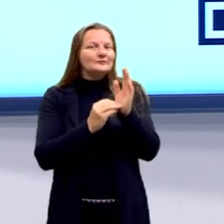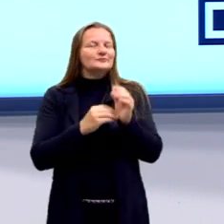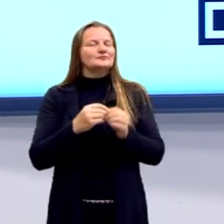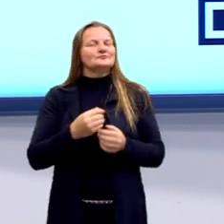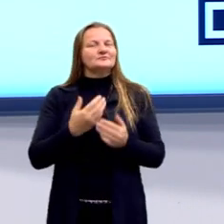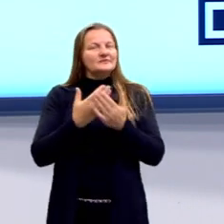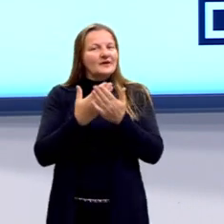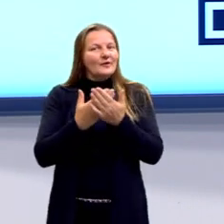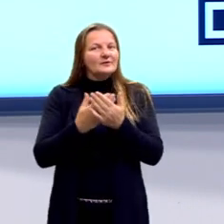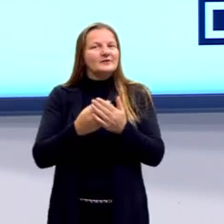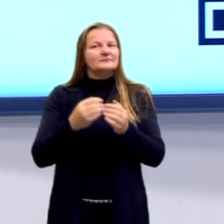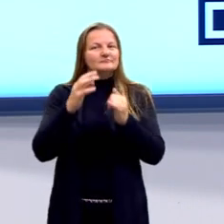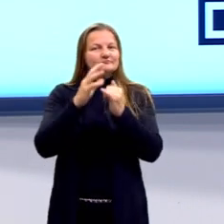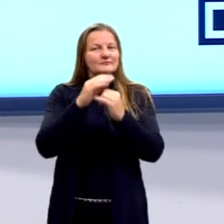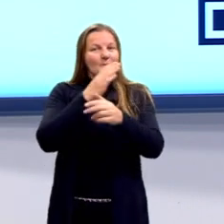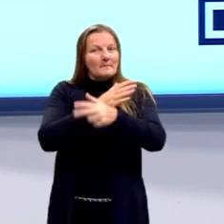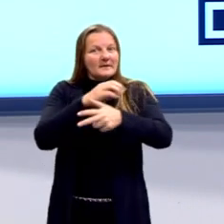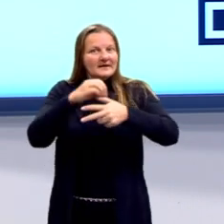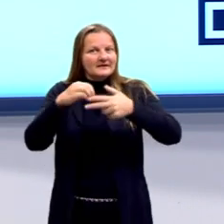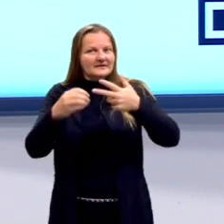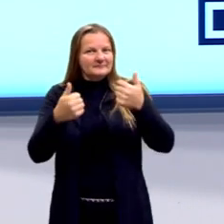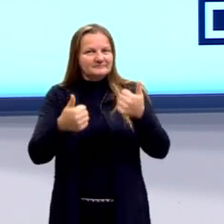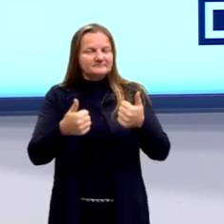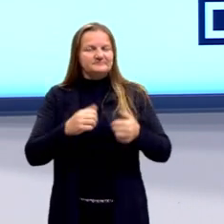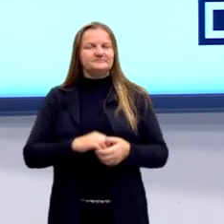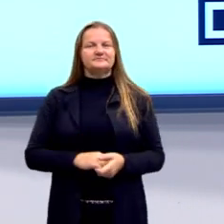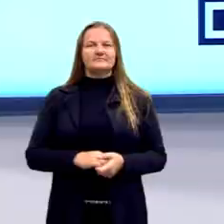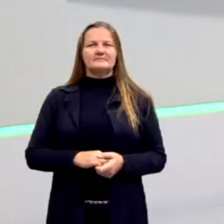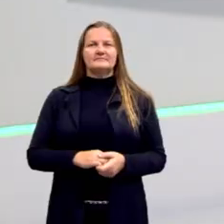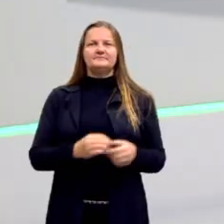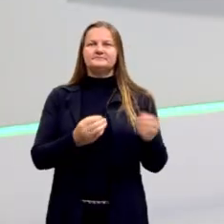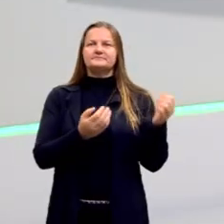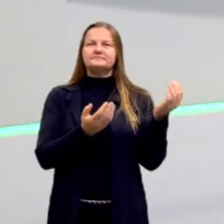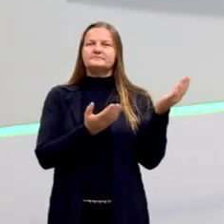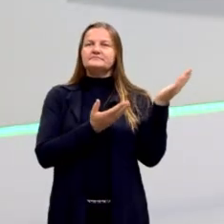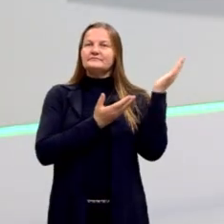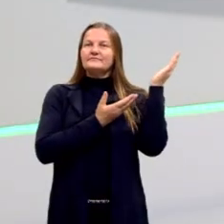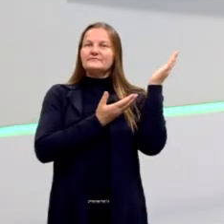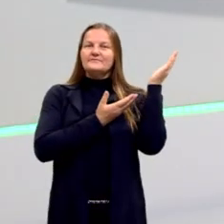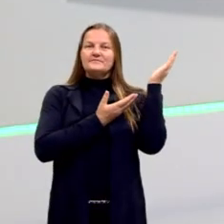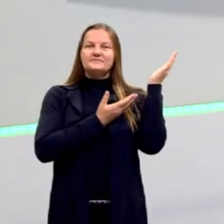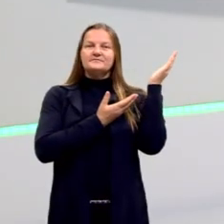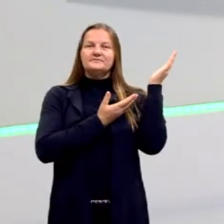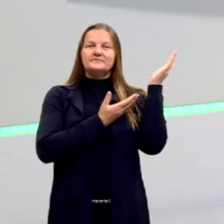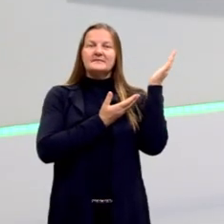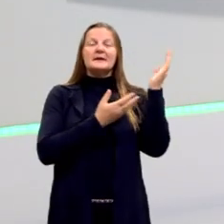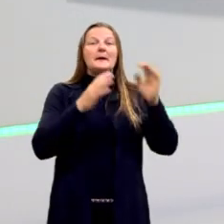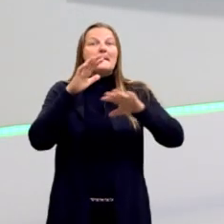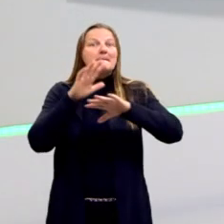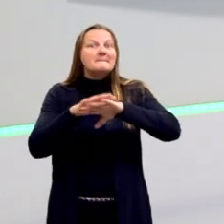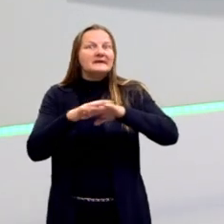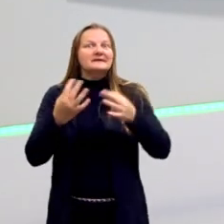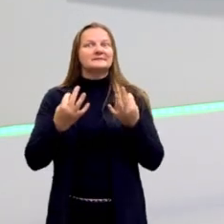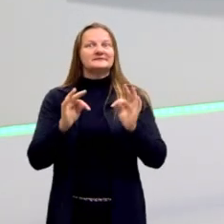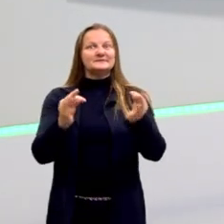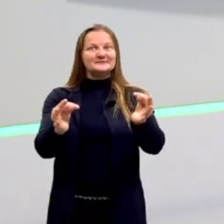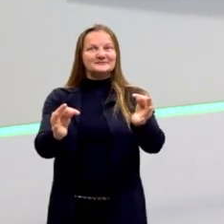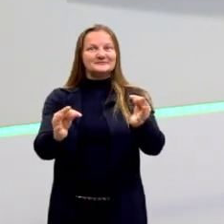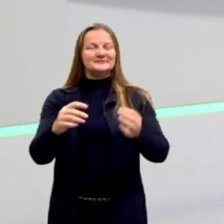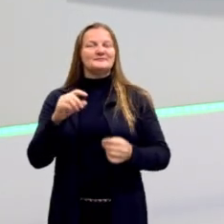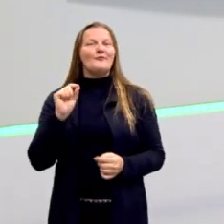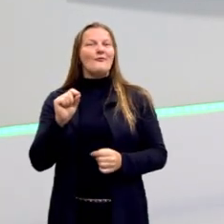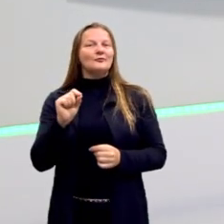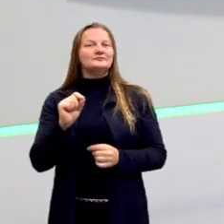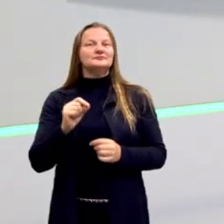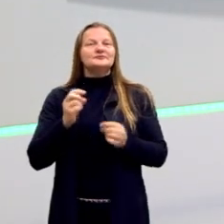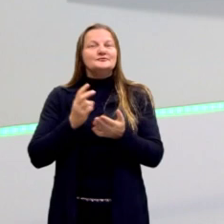das nossas aulas do pré-enem. Nós vamos hoje então para mais uma aula de matemática, suas tecnologias,